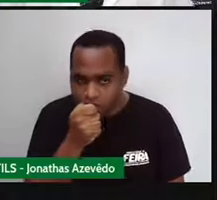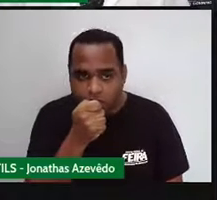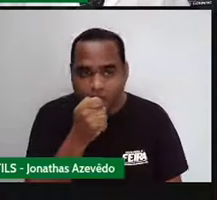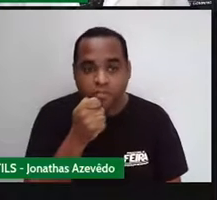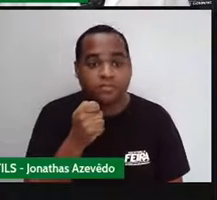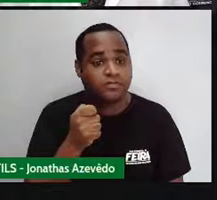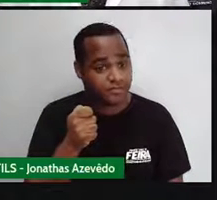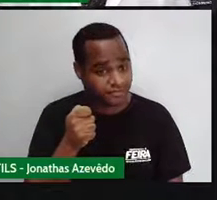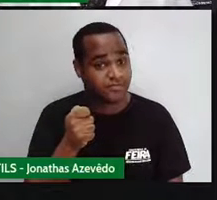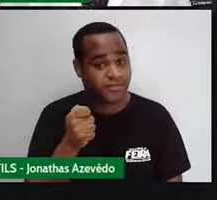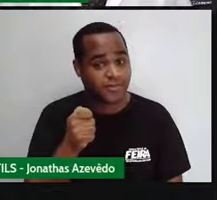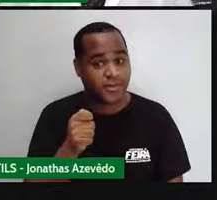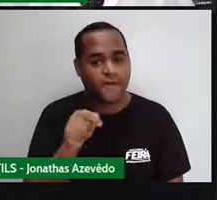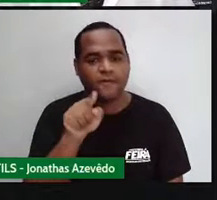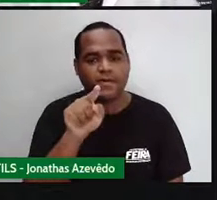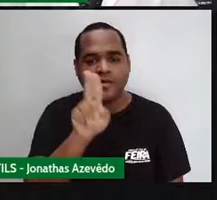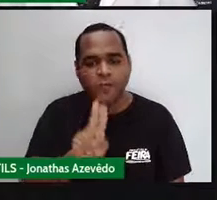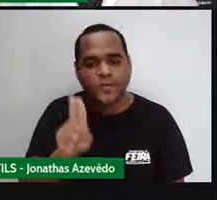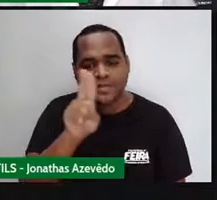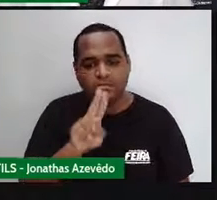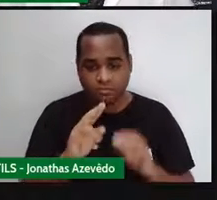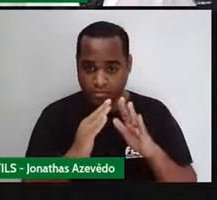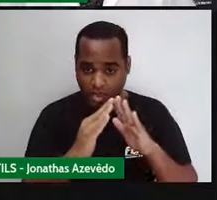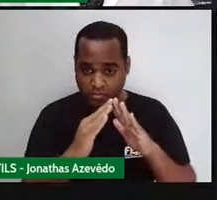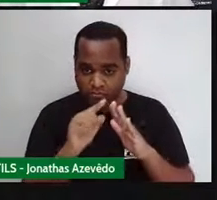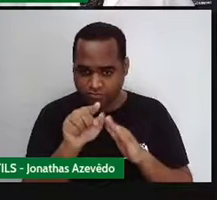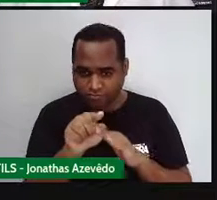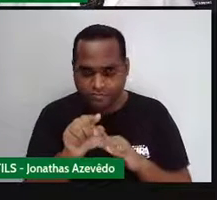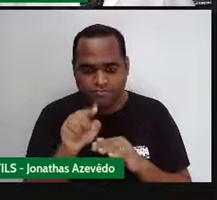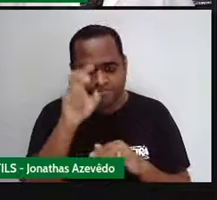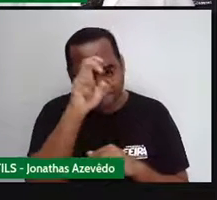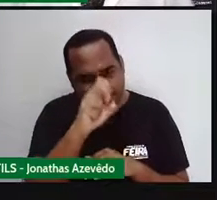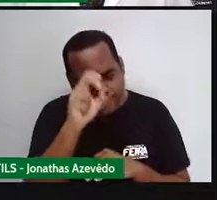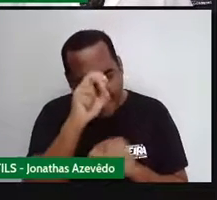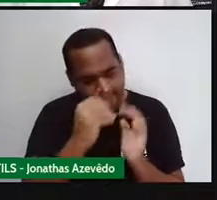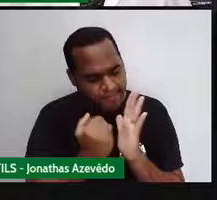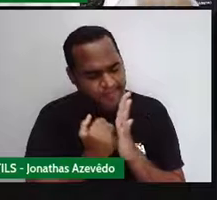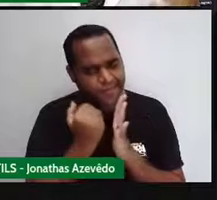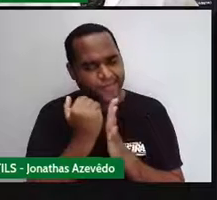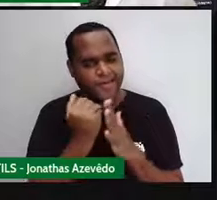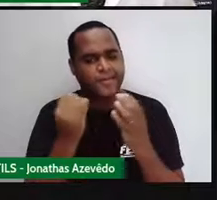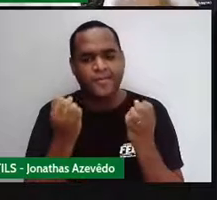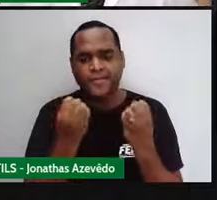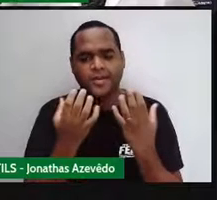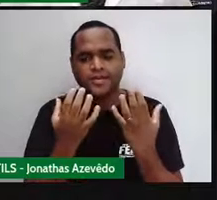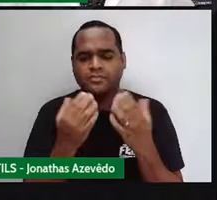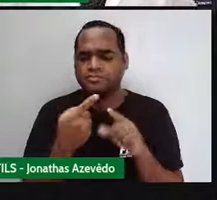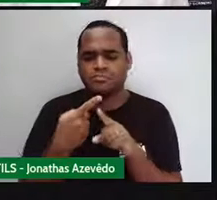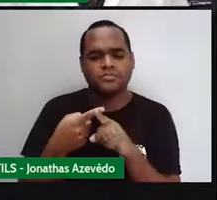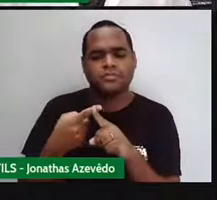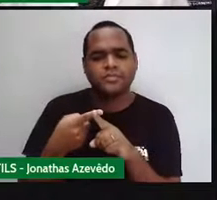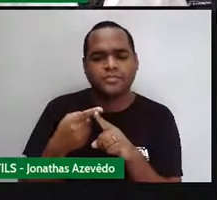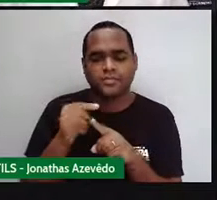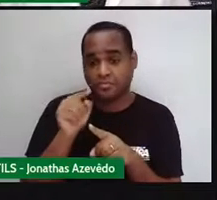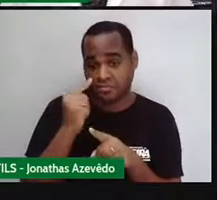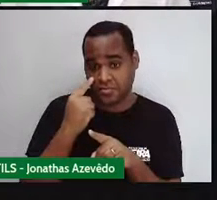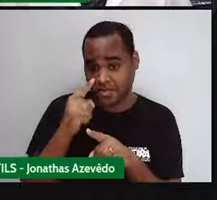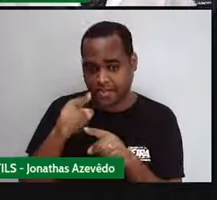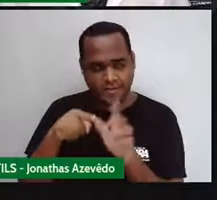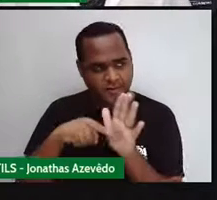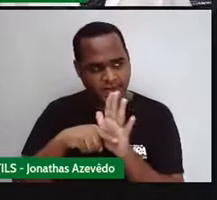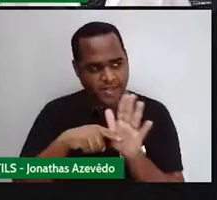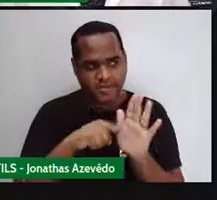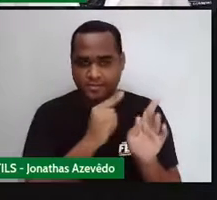dessa tarefa de investigar para aprender, né? Por quê? Porque tanto investigar quanto